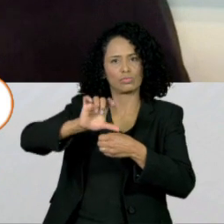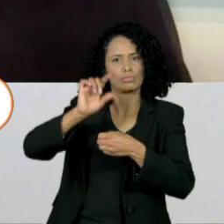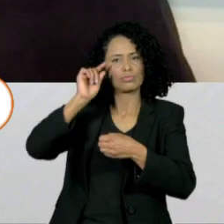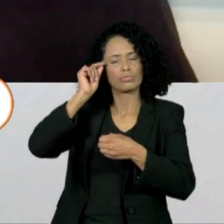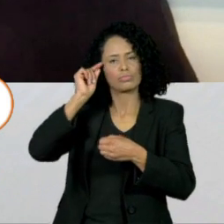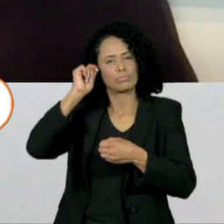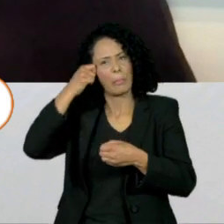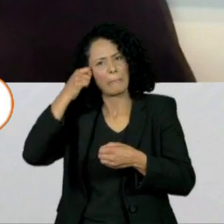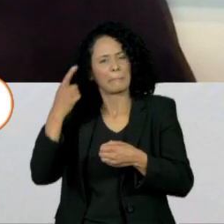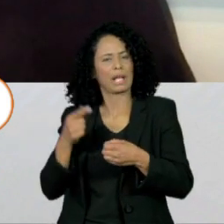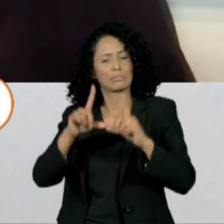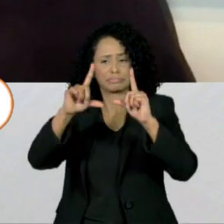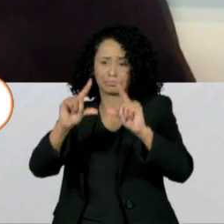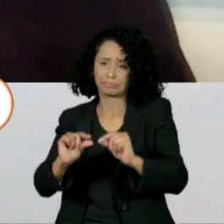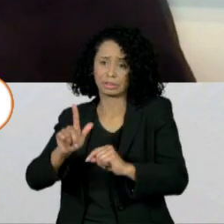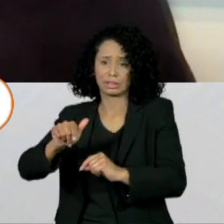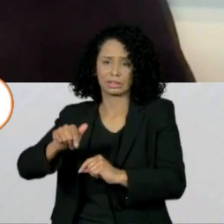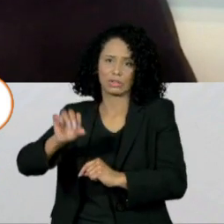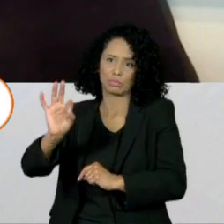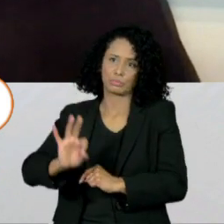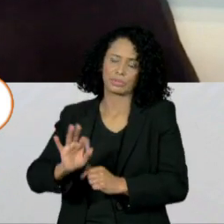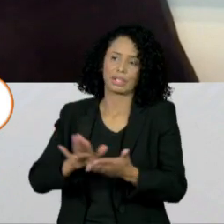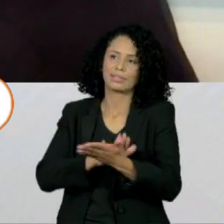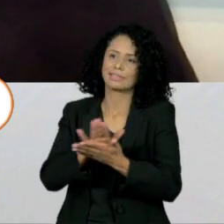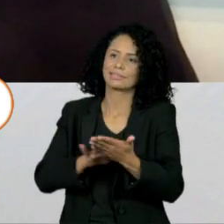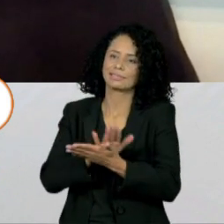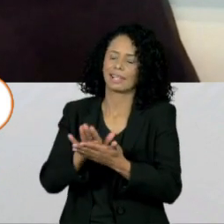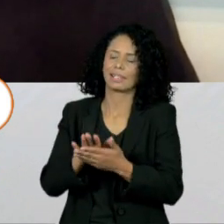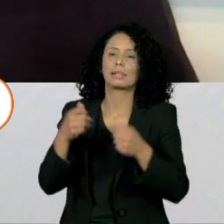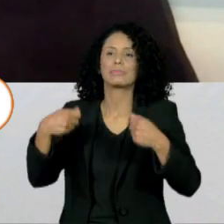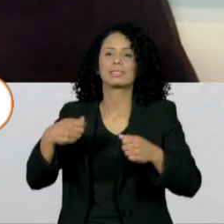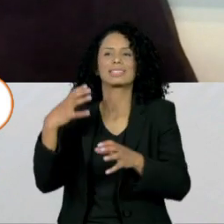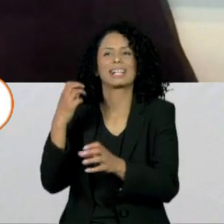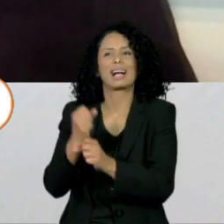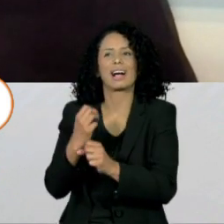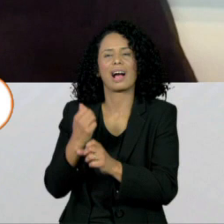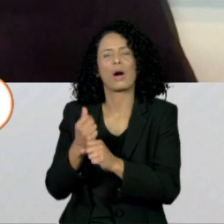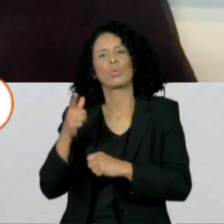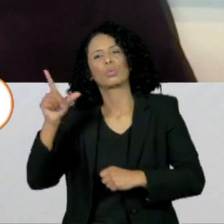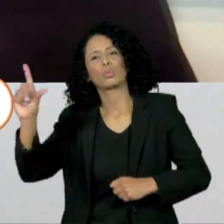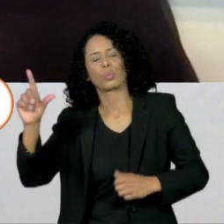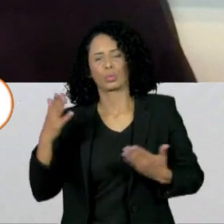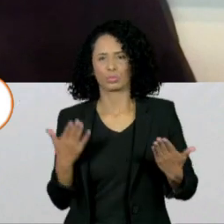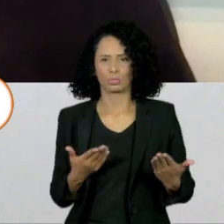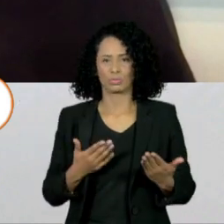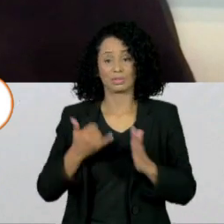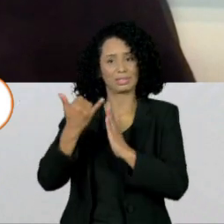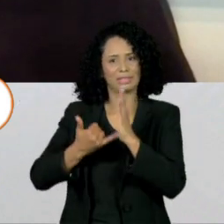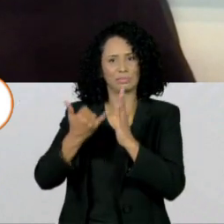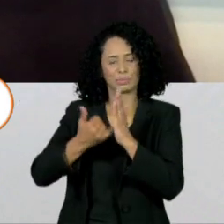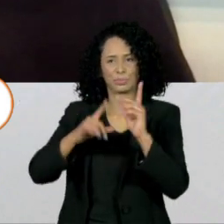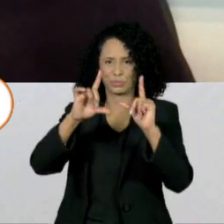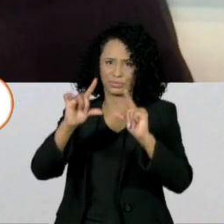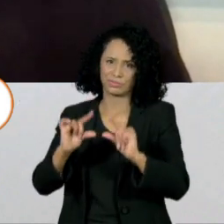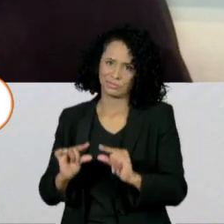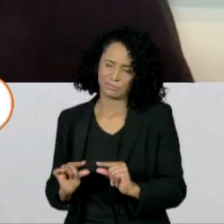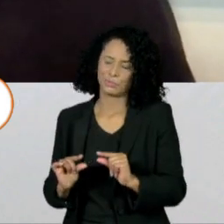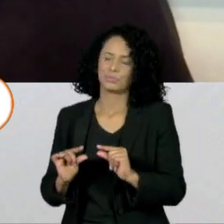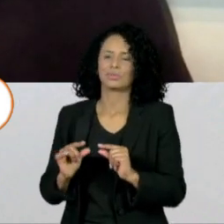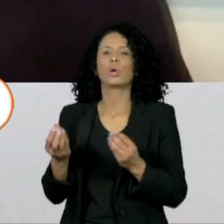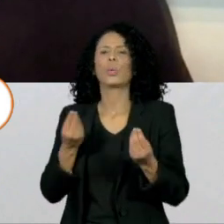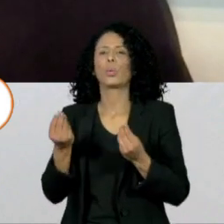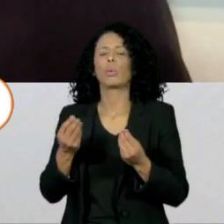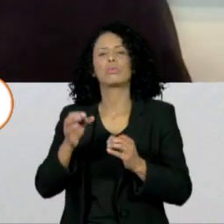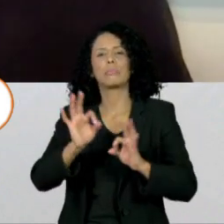Você tem que trabalhar nas duas pontas. Eu acho que a outra ponta, que não é redução do imposto, é o programa social. É você pegar esse